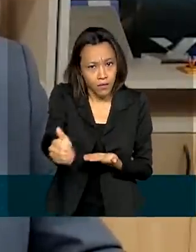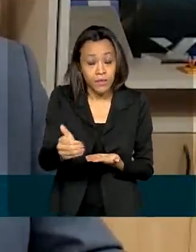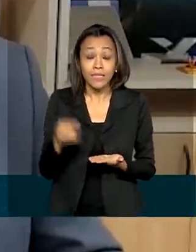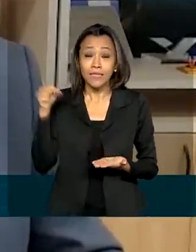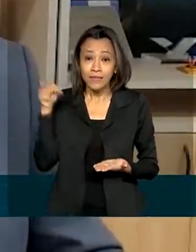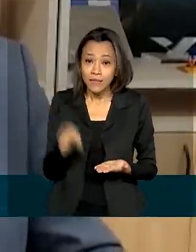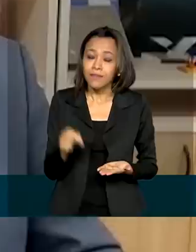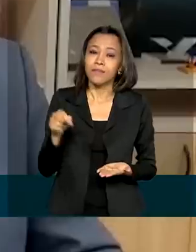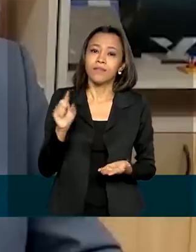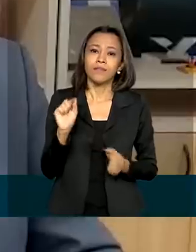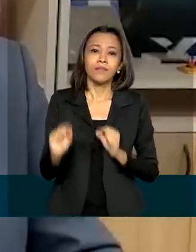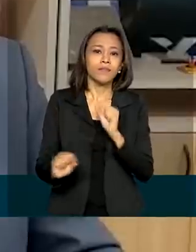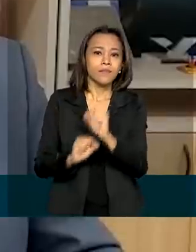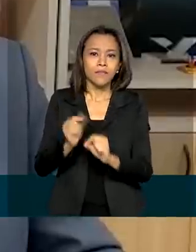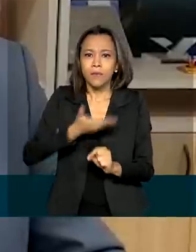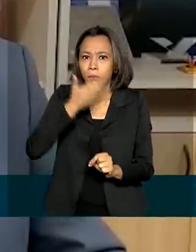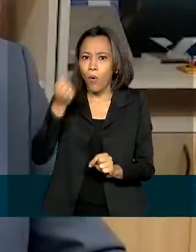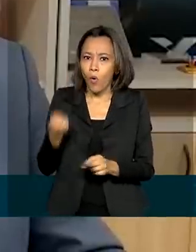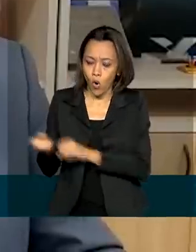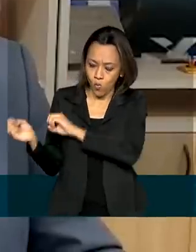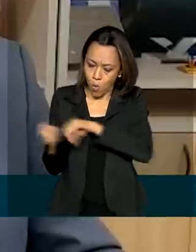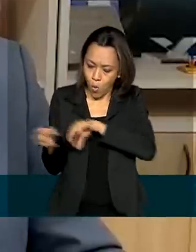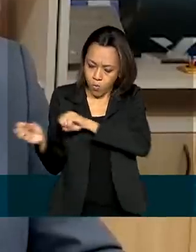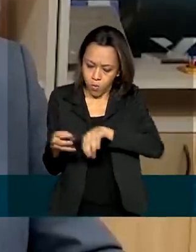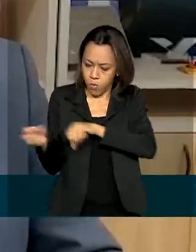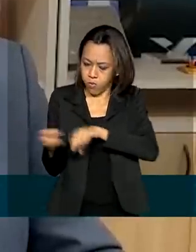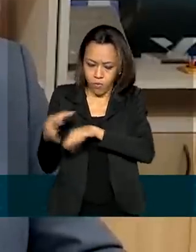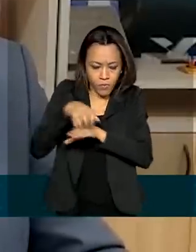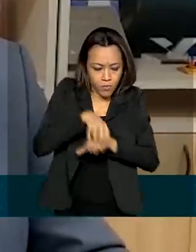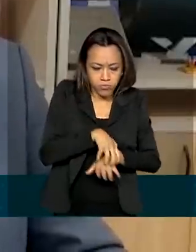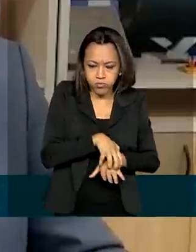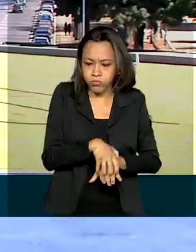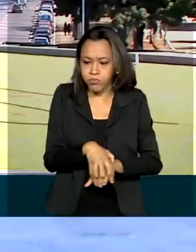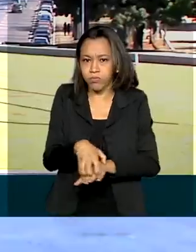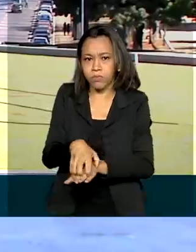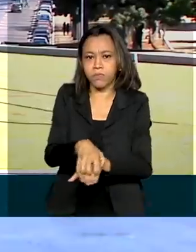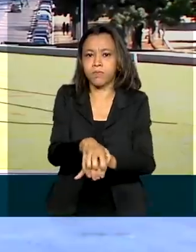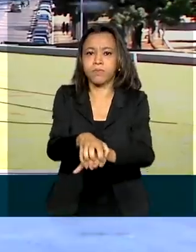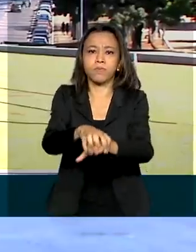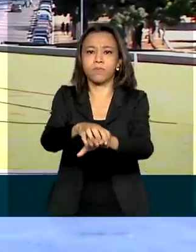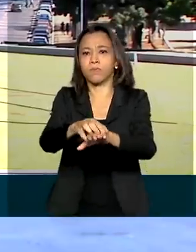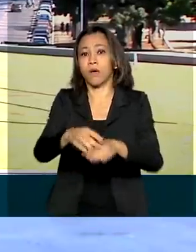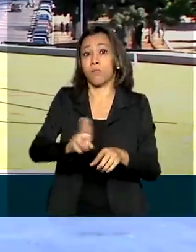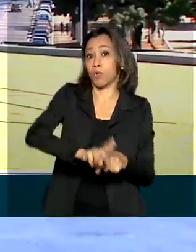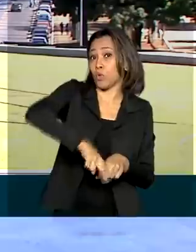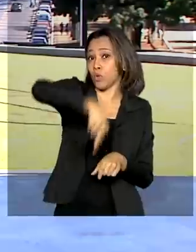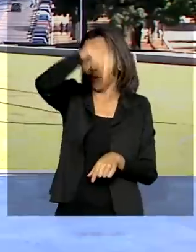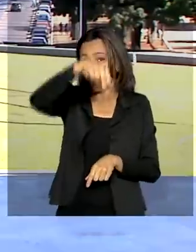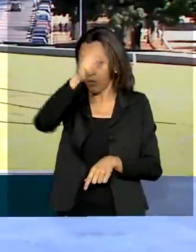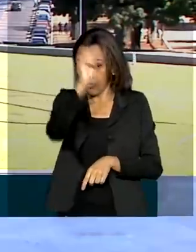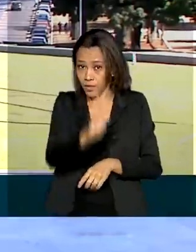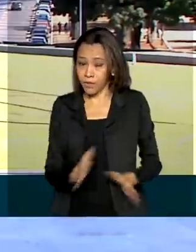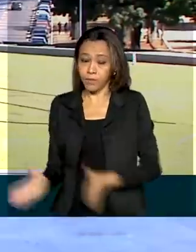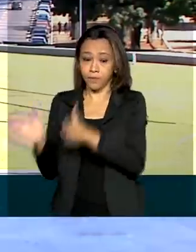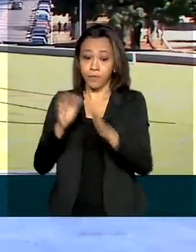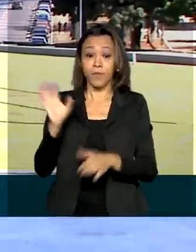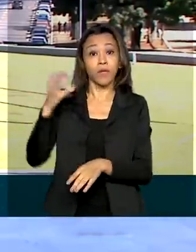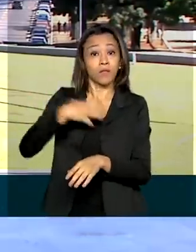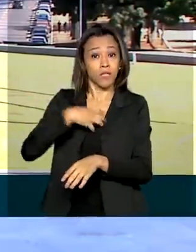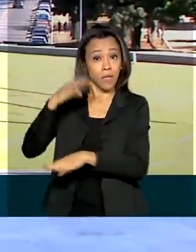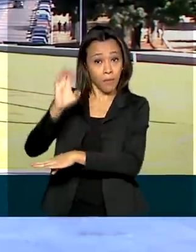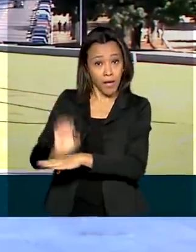caminho preferencial de escoamento da produção para o norte do Brasil. Na Bahia, a previsão é construir 1.500